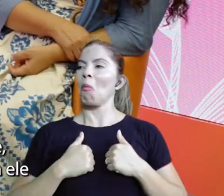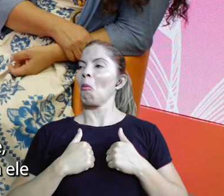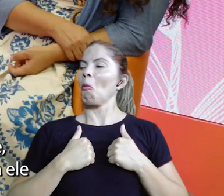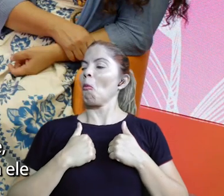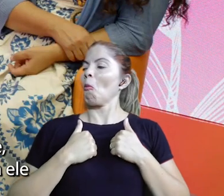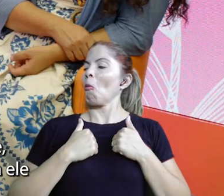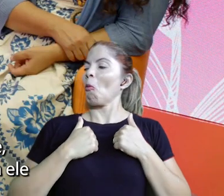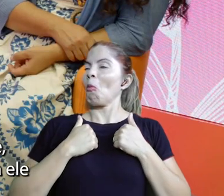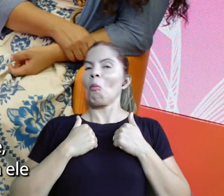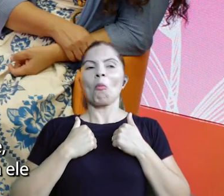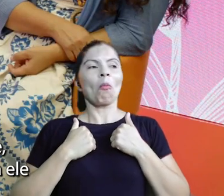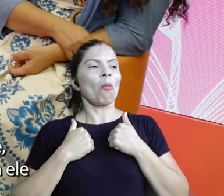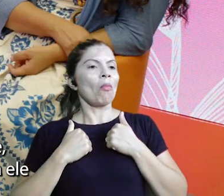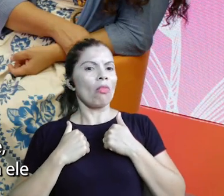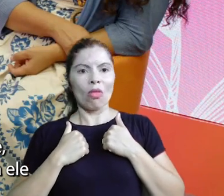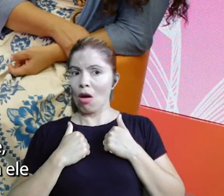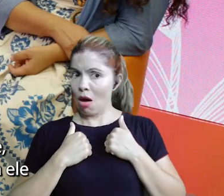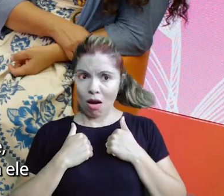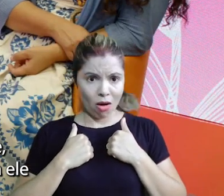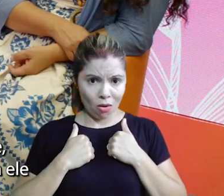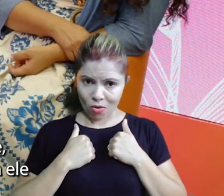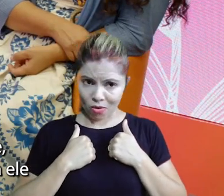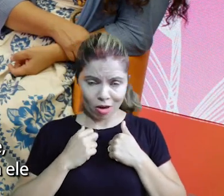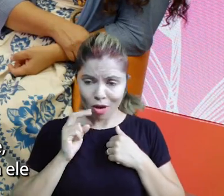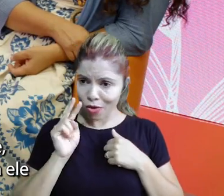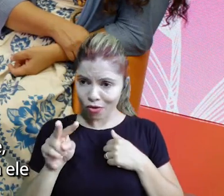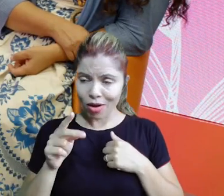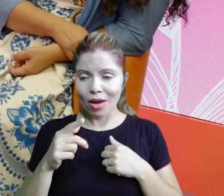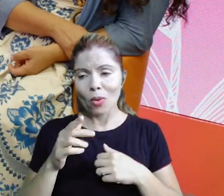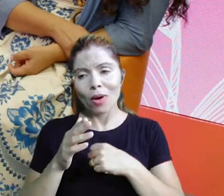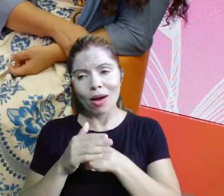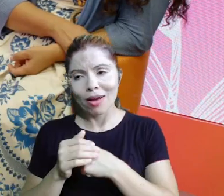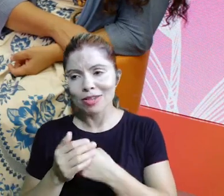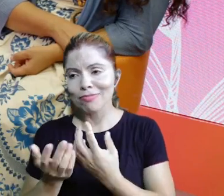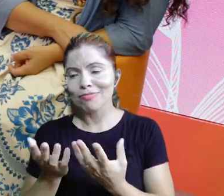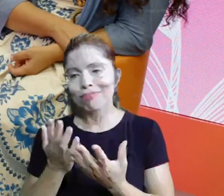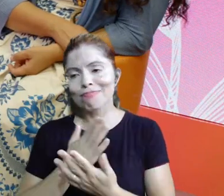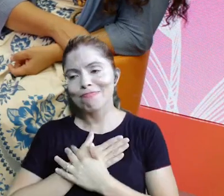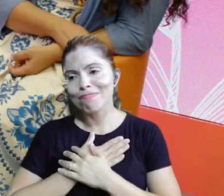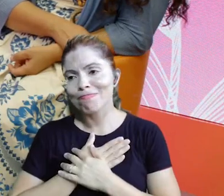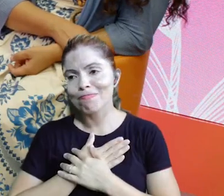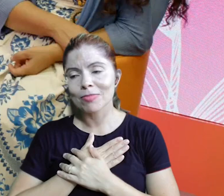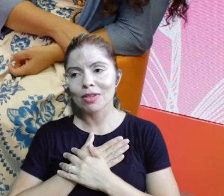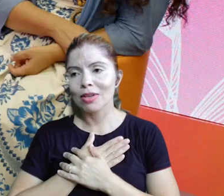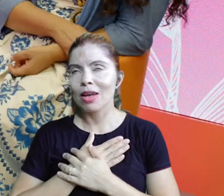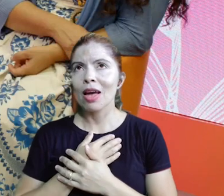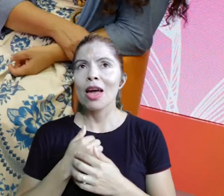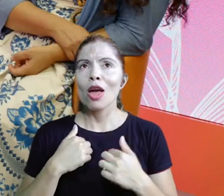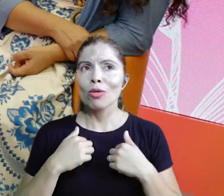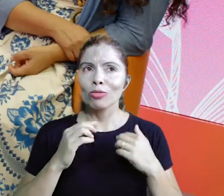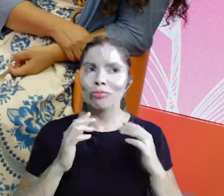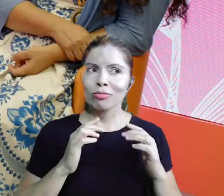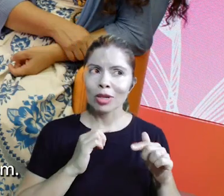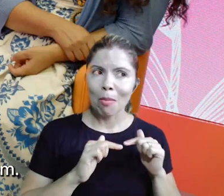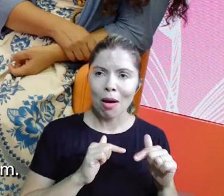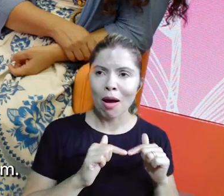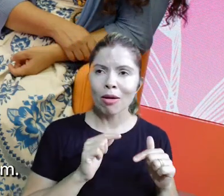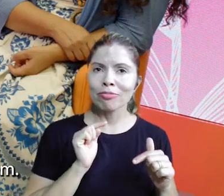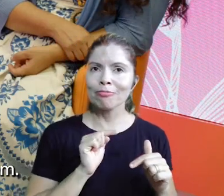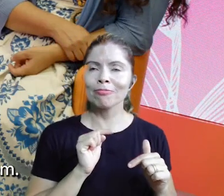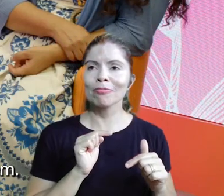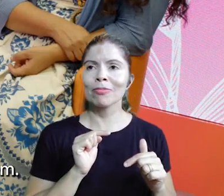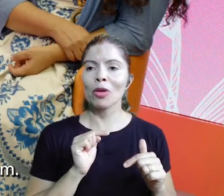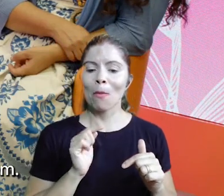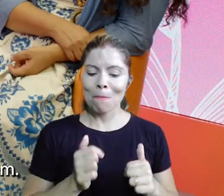eu olho com muita responsabilidade, eu olho com muito carinho, eu olho pra ele e falo assim, o que que eu posso fazer além do que eu já faço?